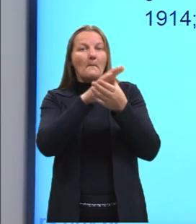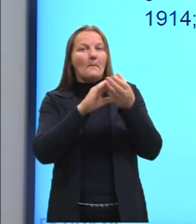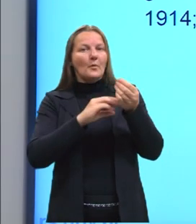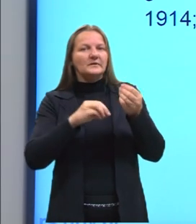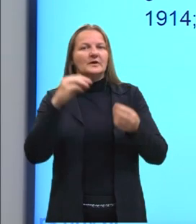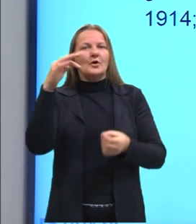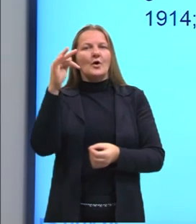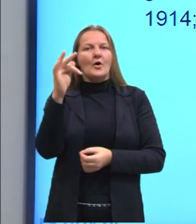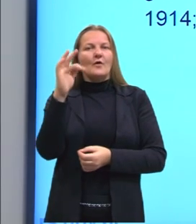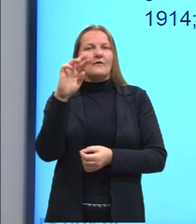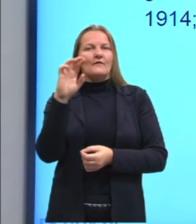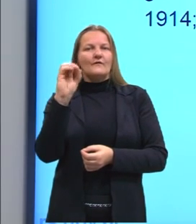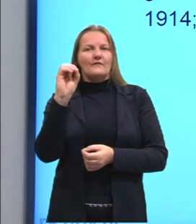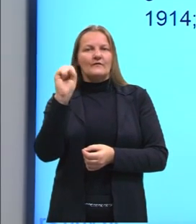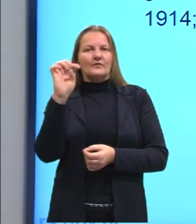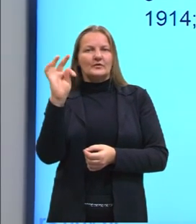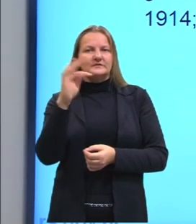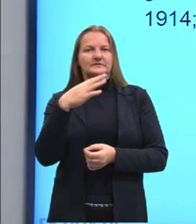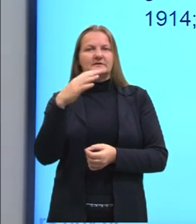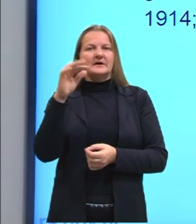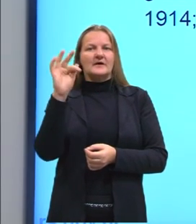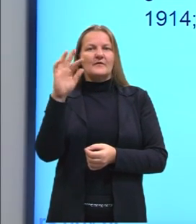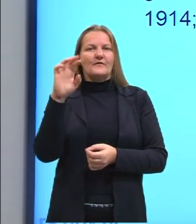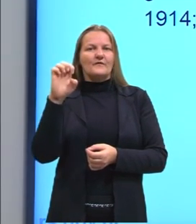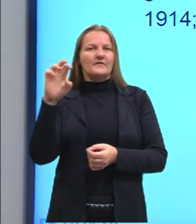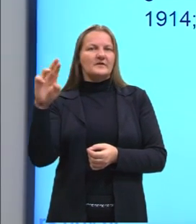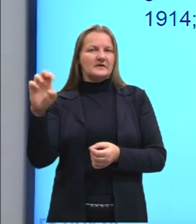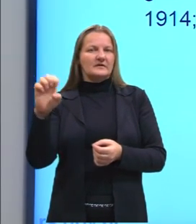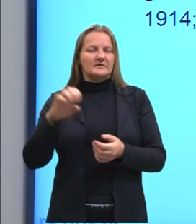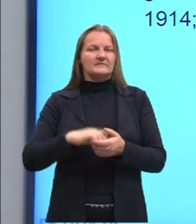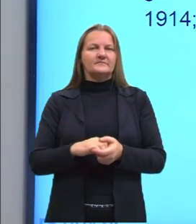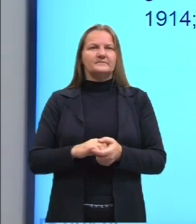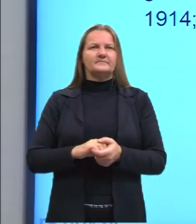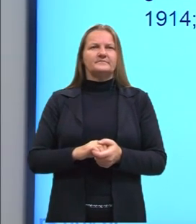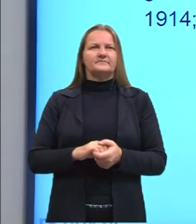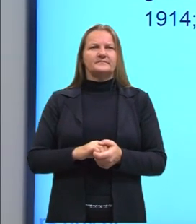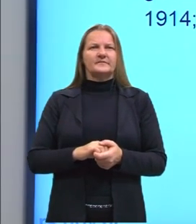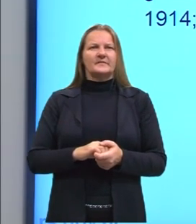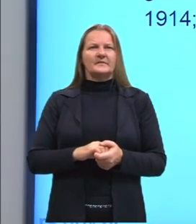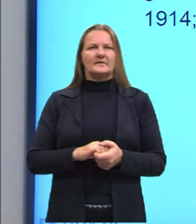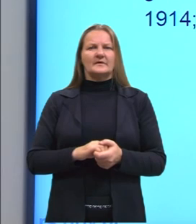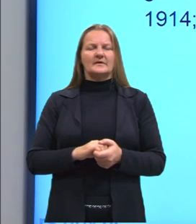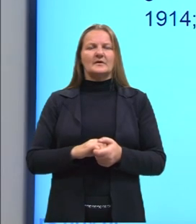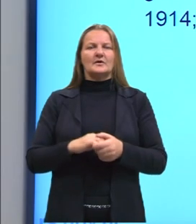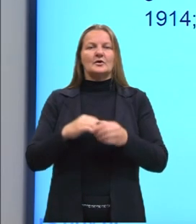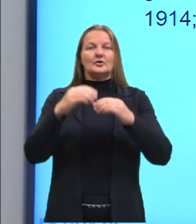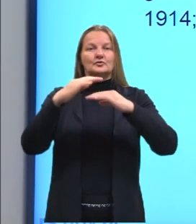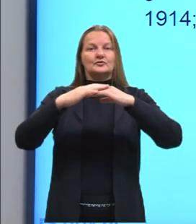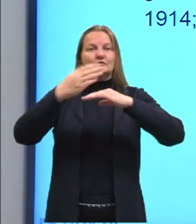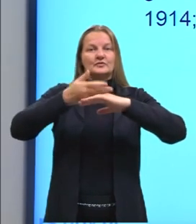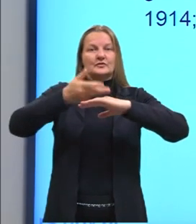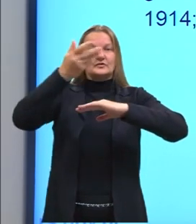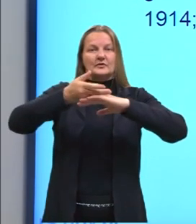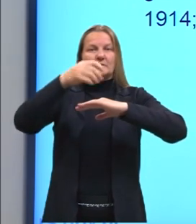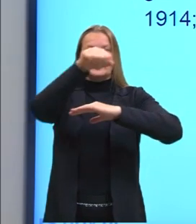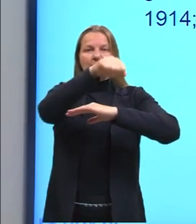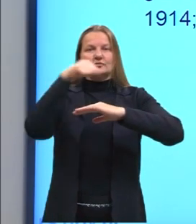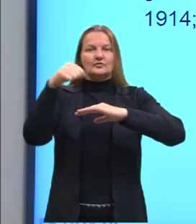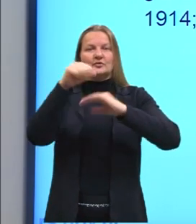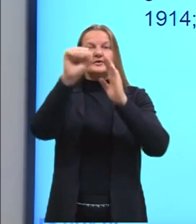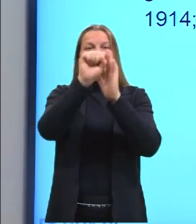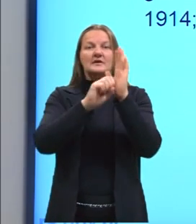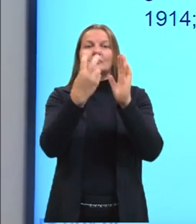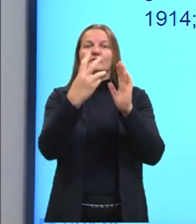que, apesar de ele ter se difundido há pouco tempo, ele já foi inventado no final do século XX.